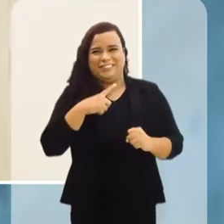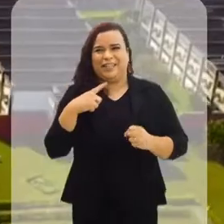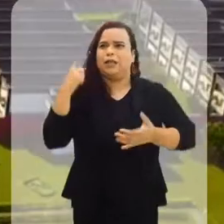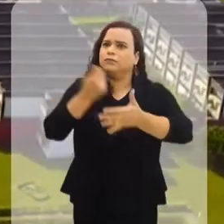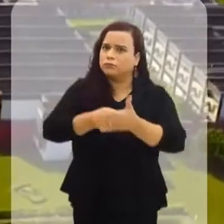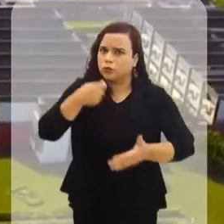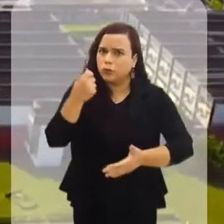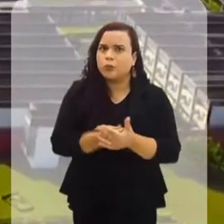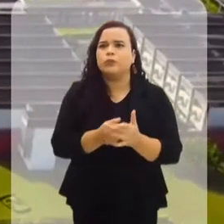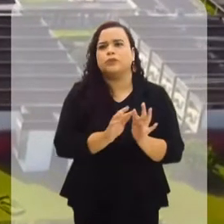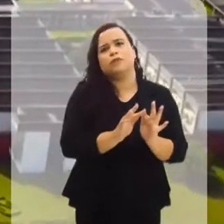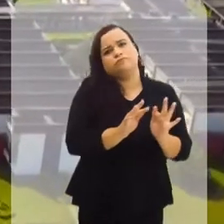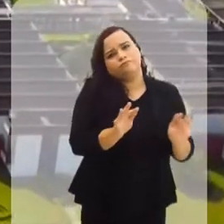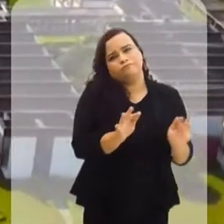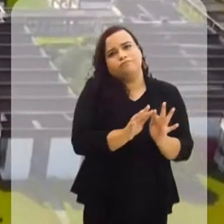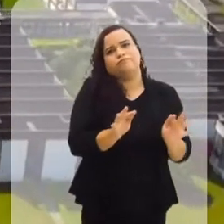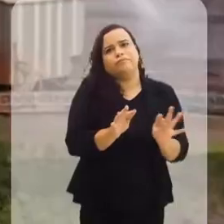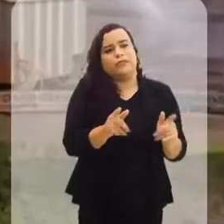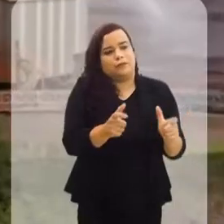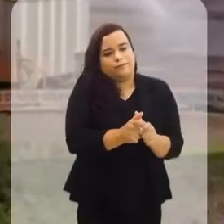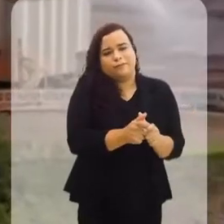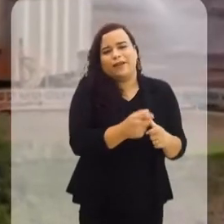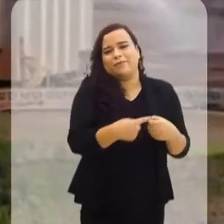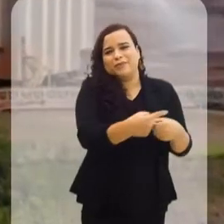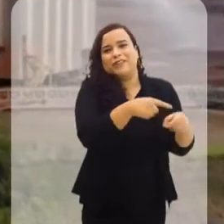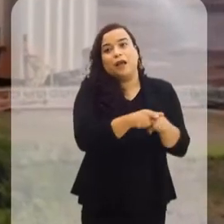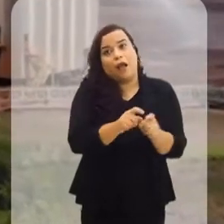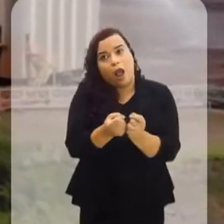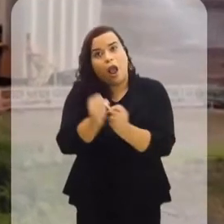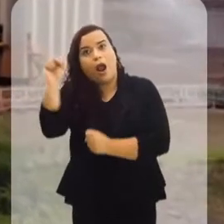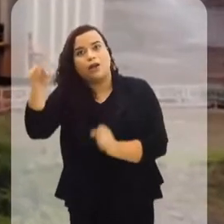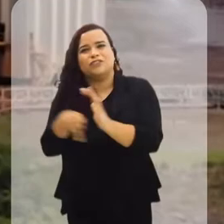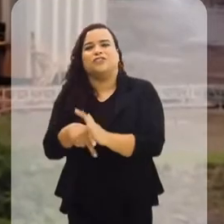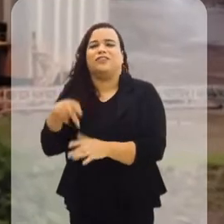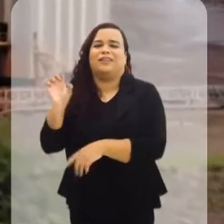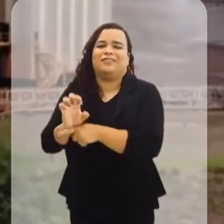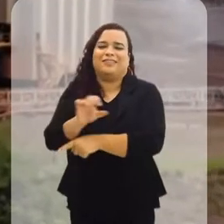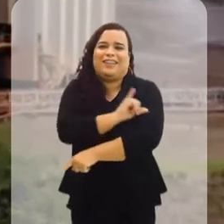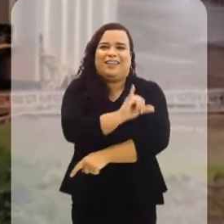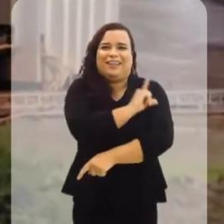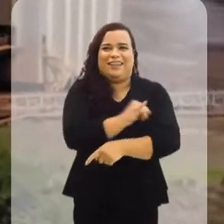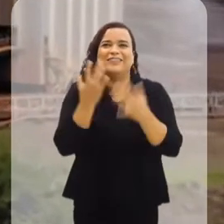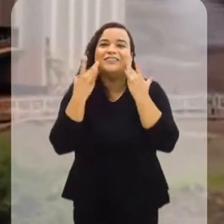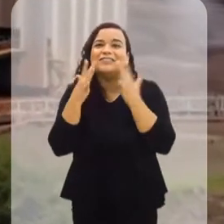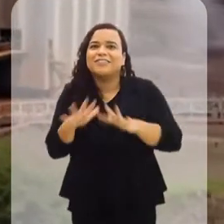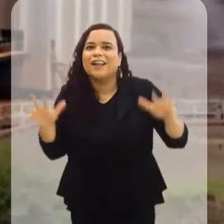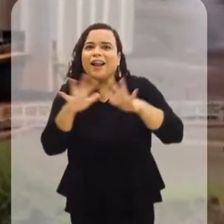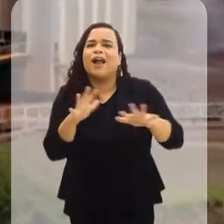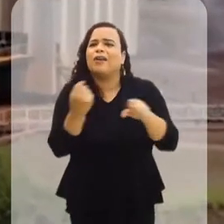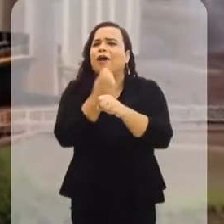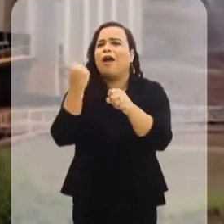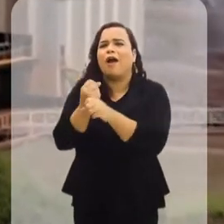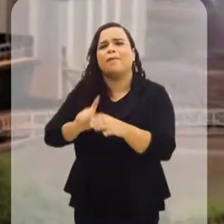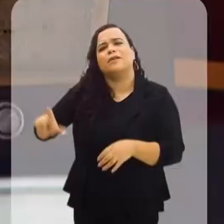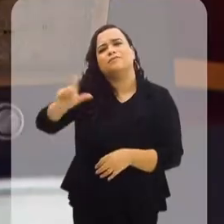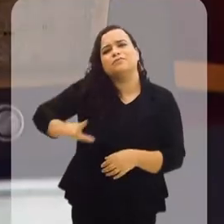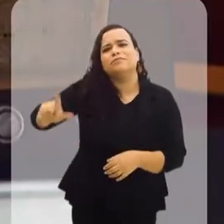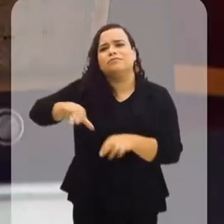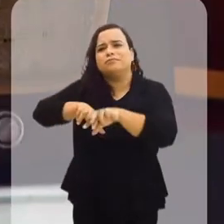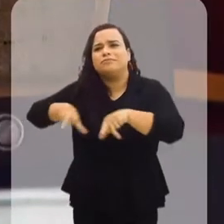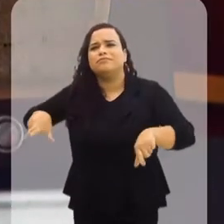história e o crescimento industrial. Batalhas de pequenos e grandes municípios de todo o Estado do Rio de Janeiro.